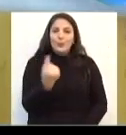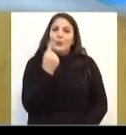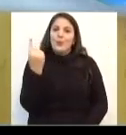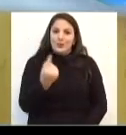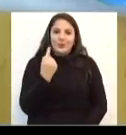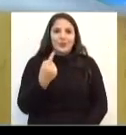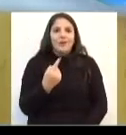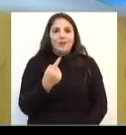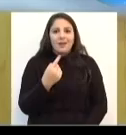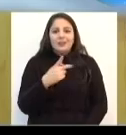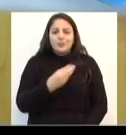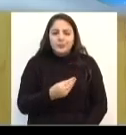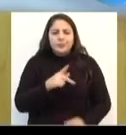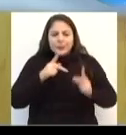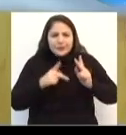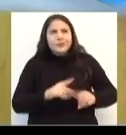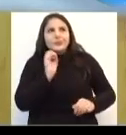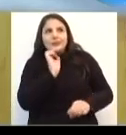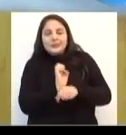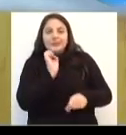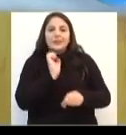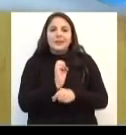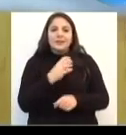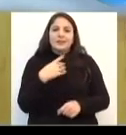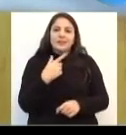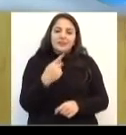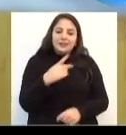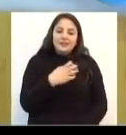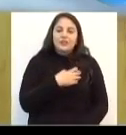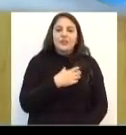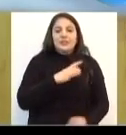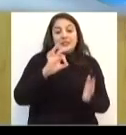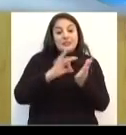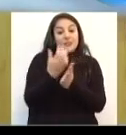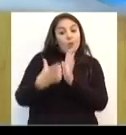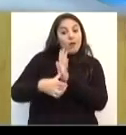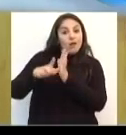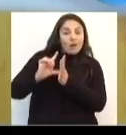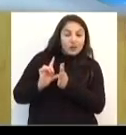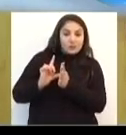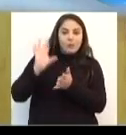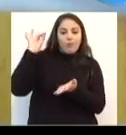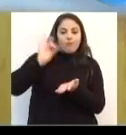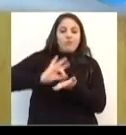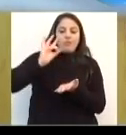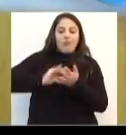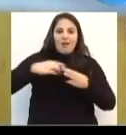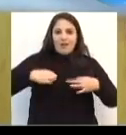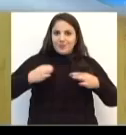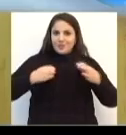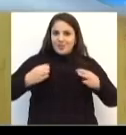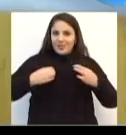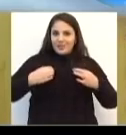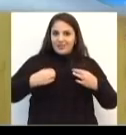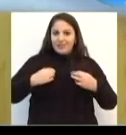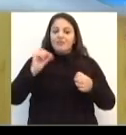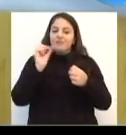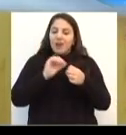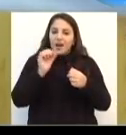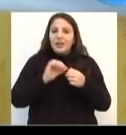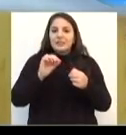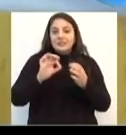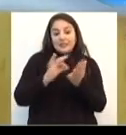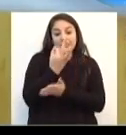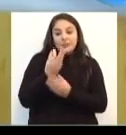que o pessoal espera o ano todo, né, e da mesma forma a gente tem também inscrições antecipadas, né, para garantir a camiseta, o pessoal faz a inscrição,